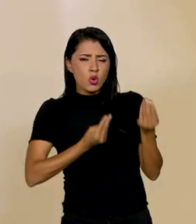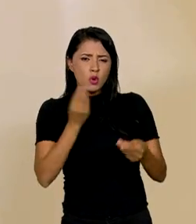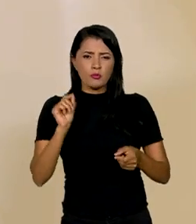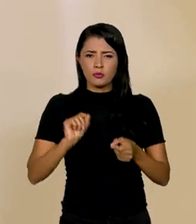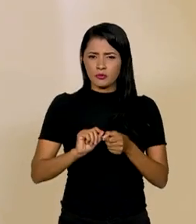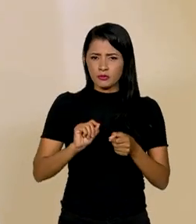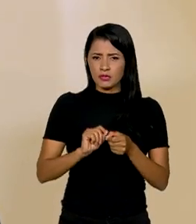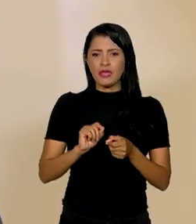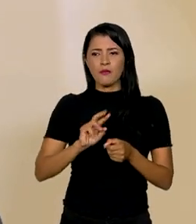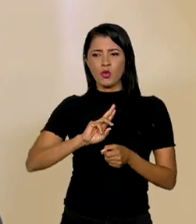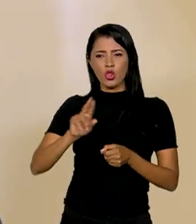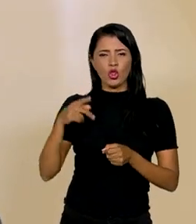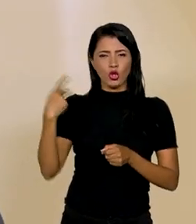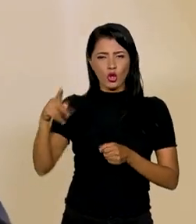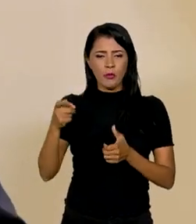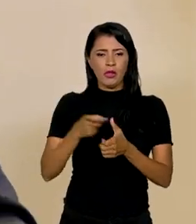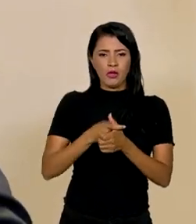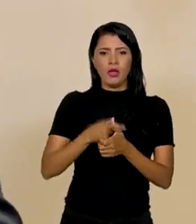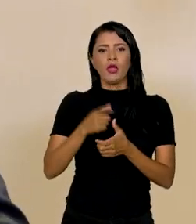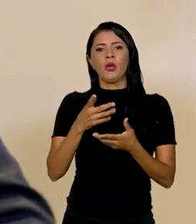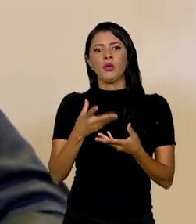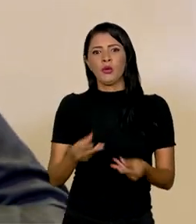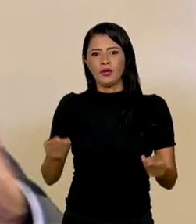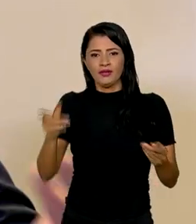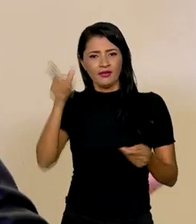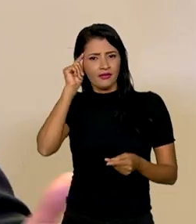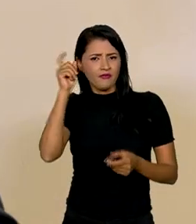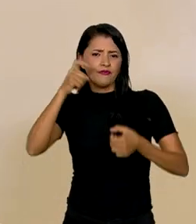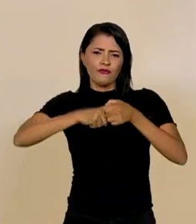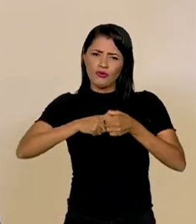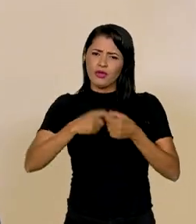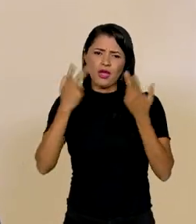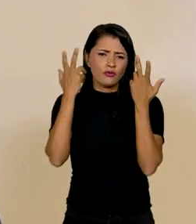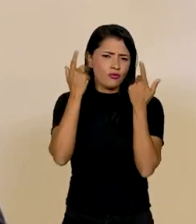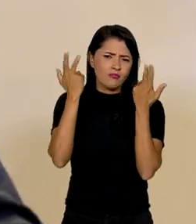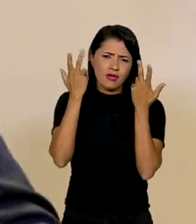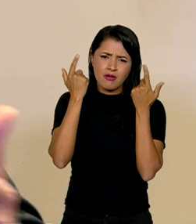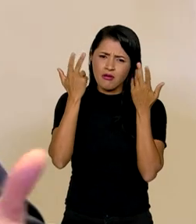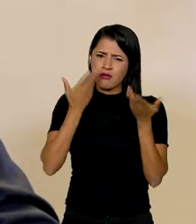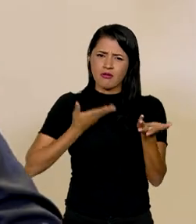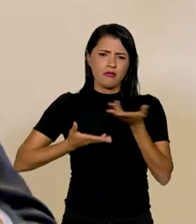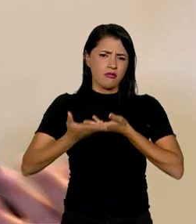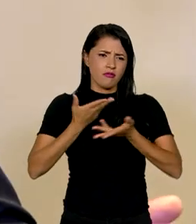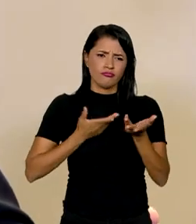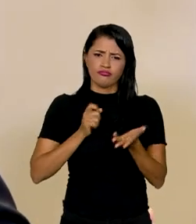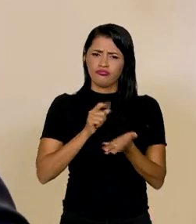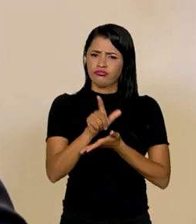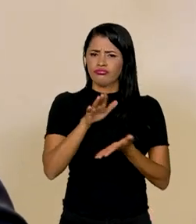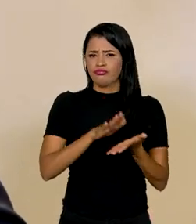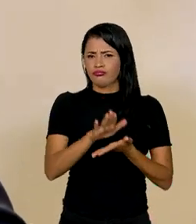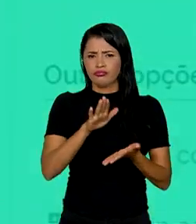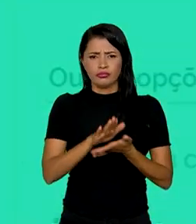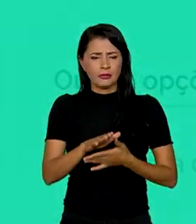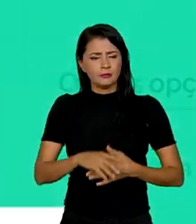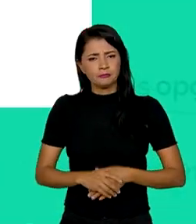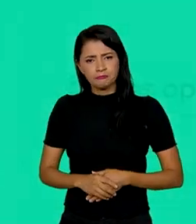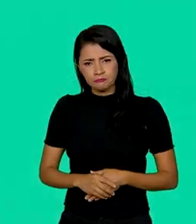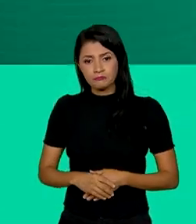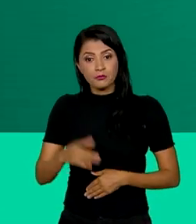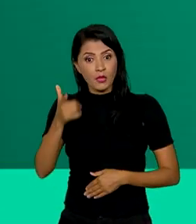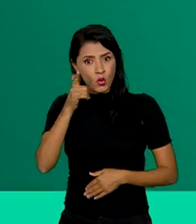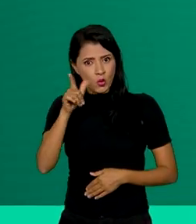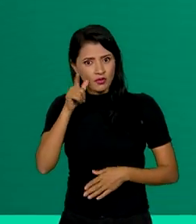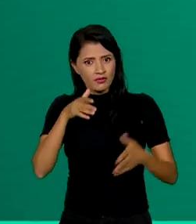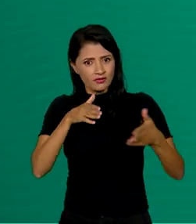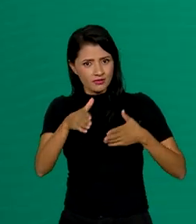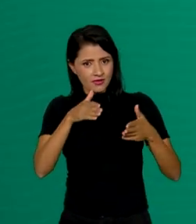para limpar o seu nome e poder voltar normalmente ao mercado de consumo, ao mercado de crédito. Para conseguir